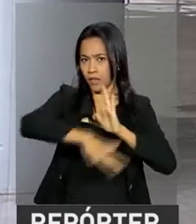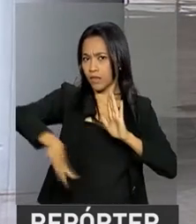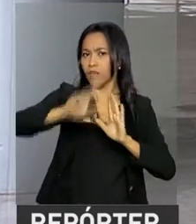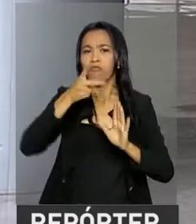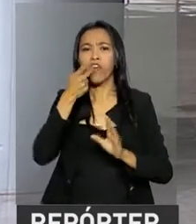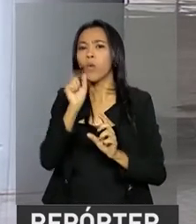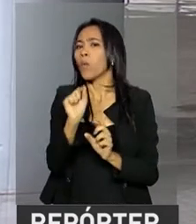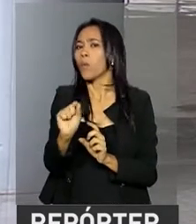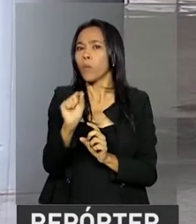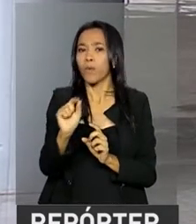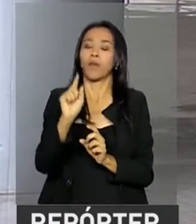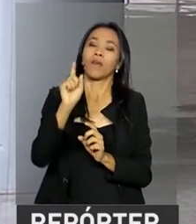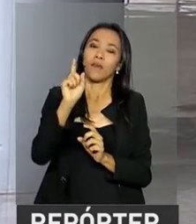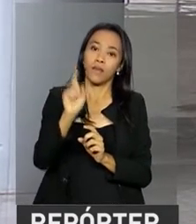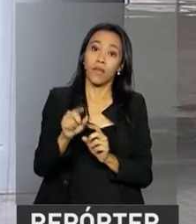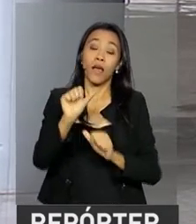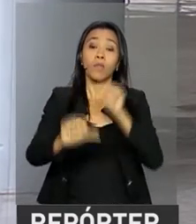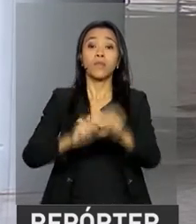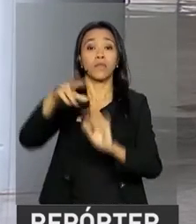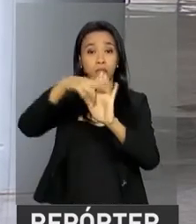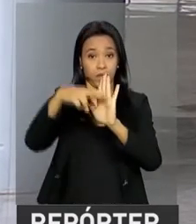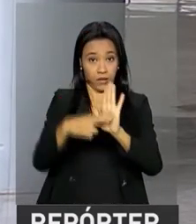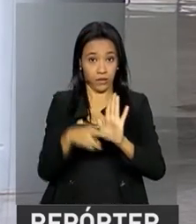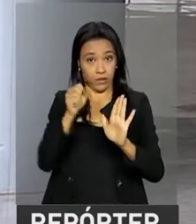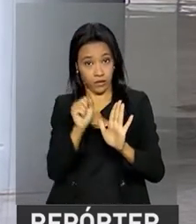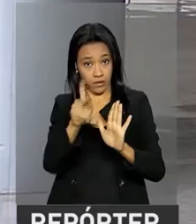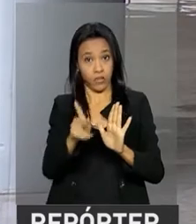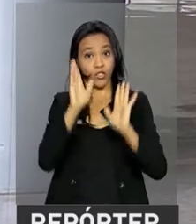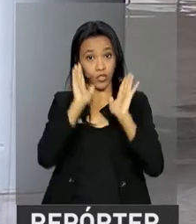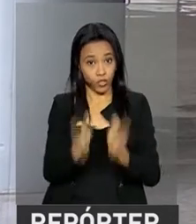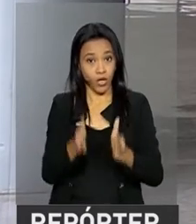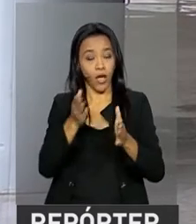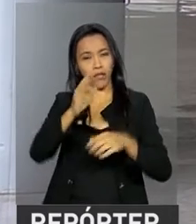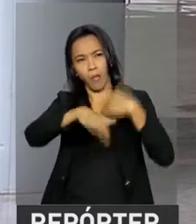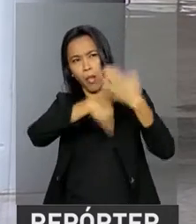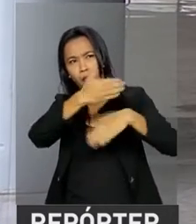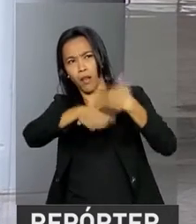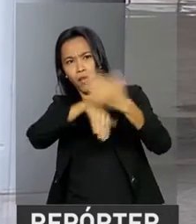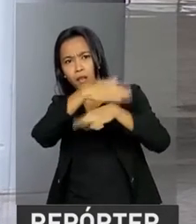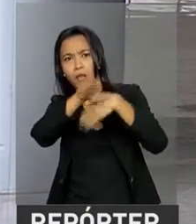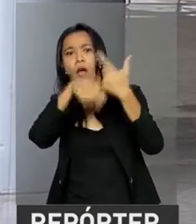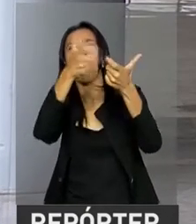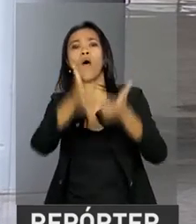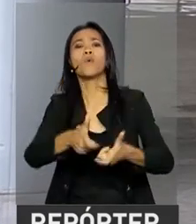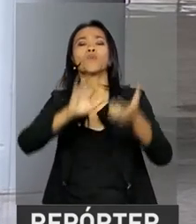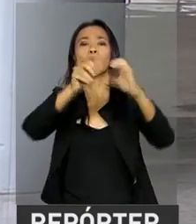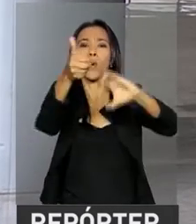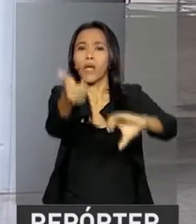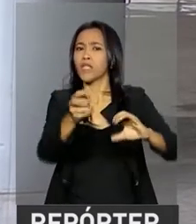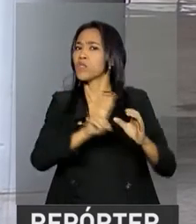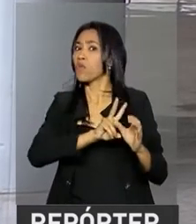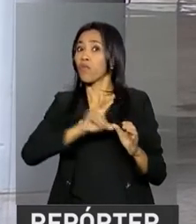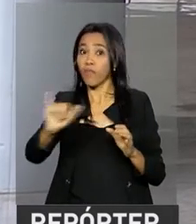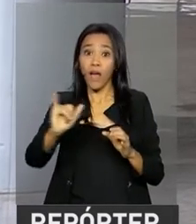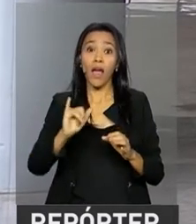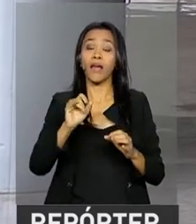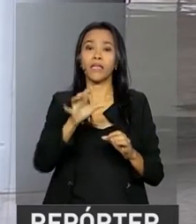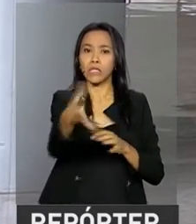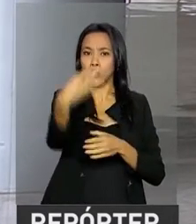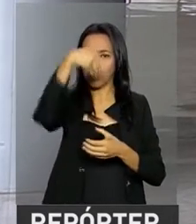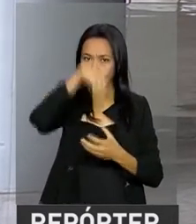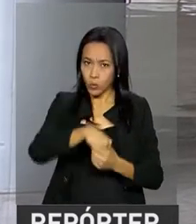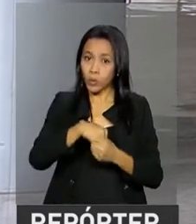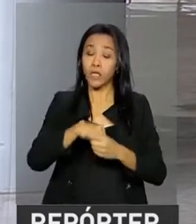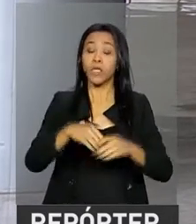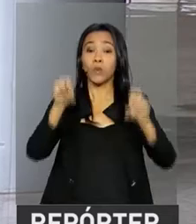anunciou aí que a reforma da Previdência, que tramita no Congresso Nacional, não vai envolver os sistemas de Previdência e